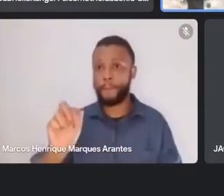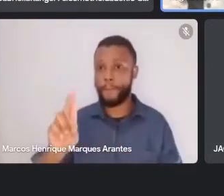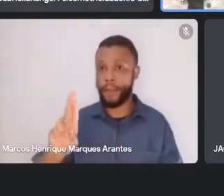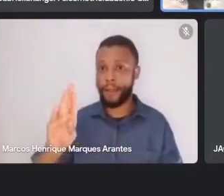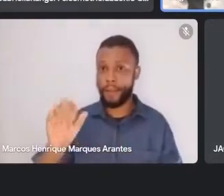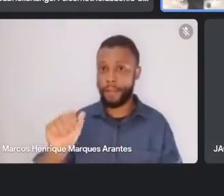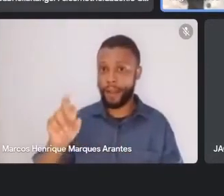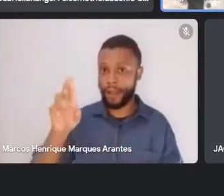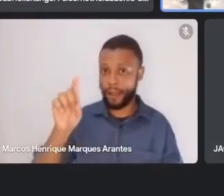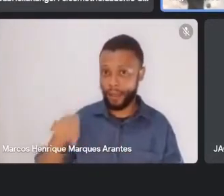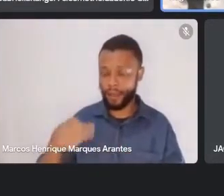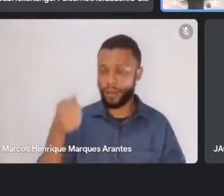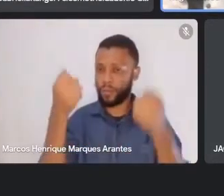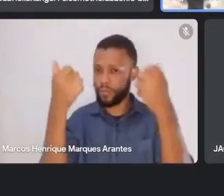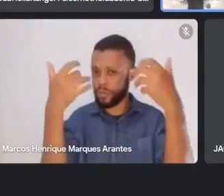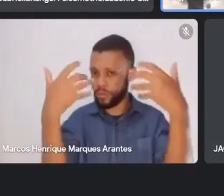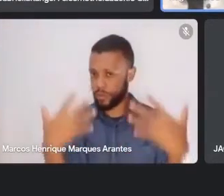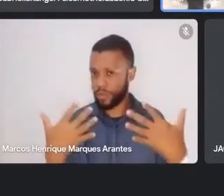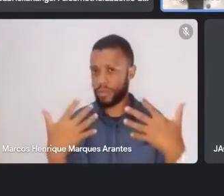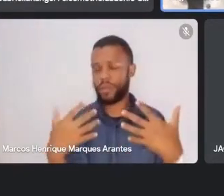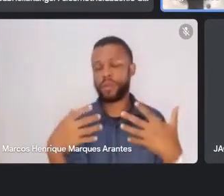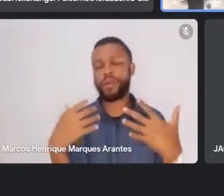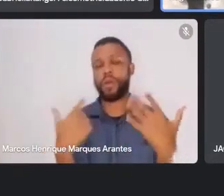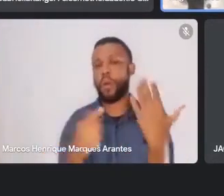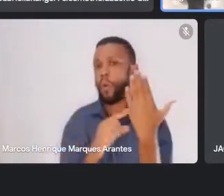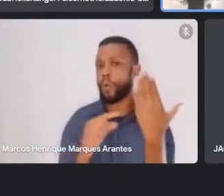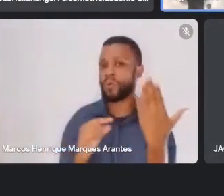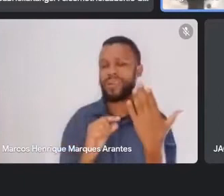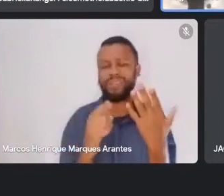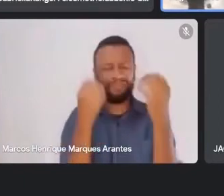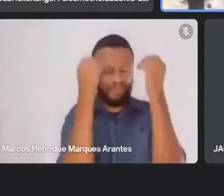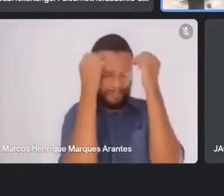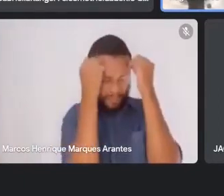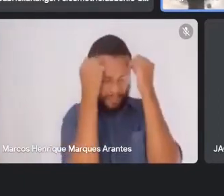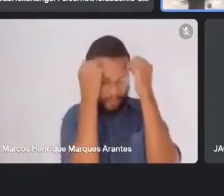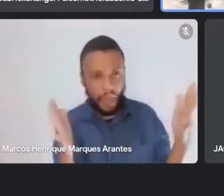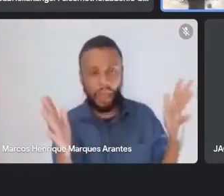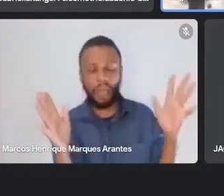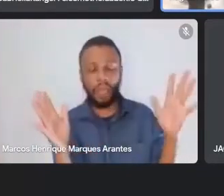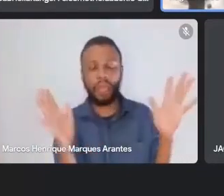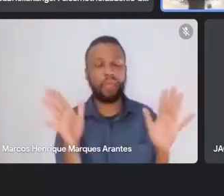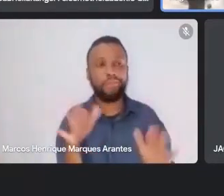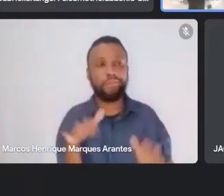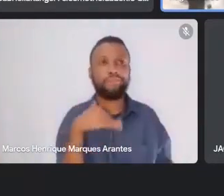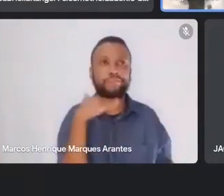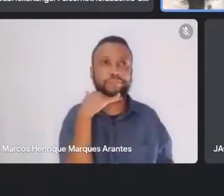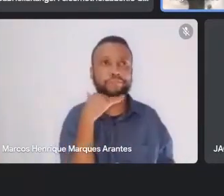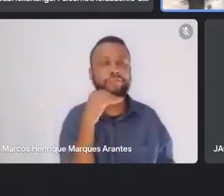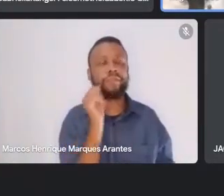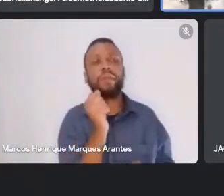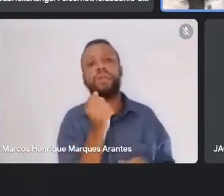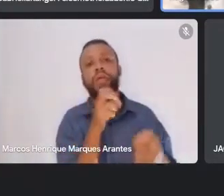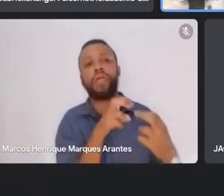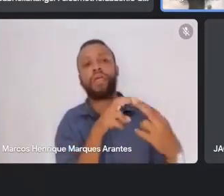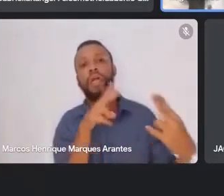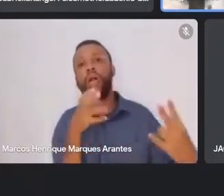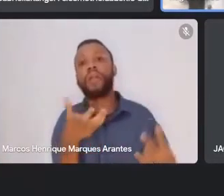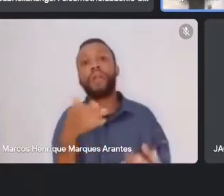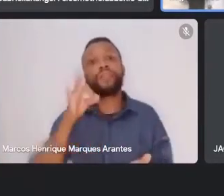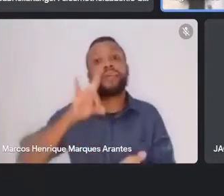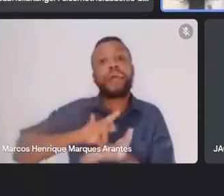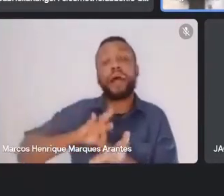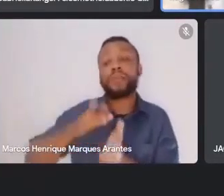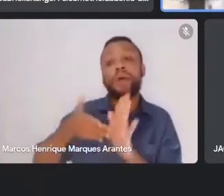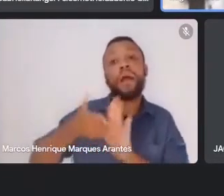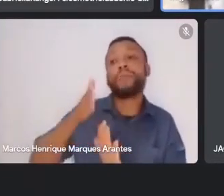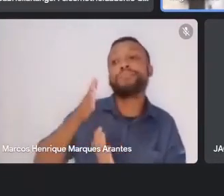Cunha. Já estou cansado desse negócio do virtual. Eu quero mesmo ir ao Acre. Quero voltar ao